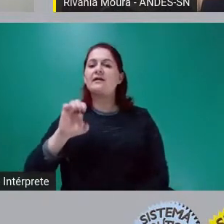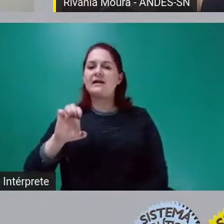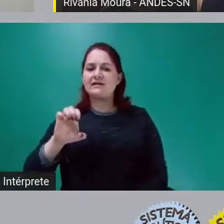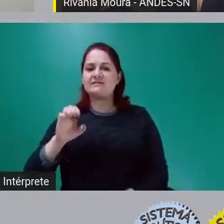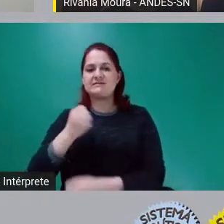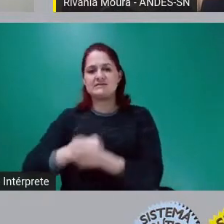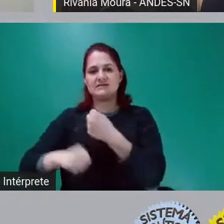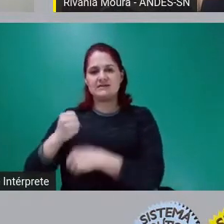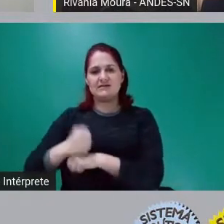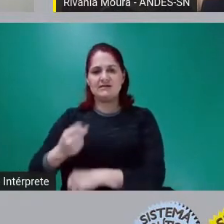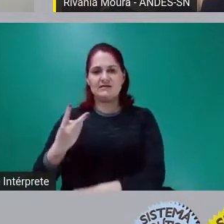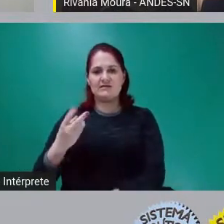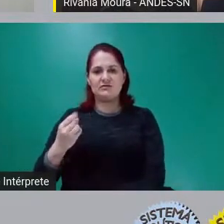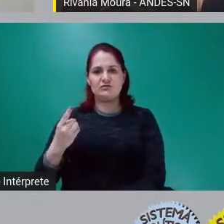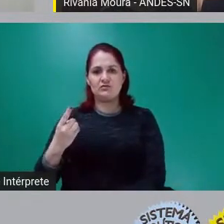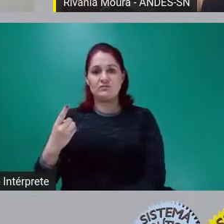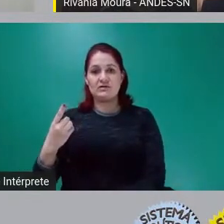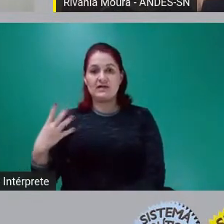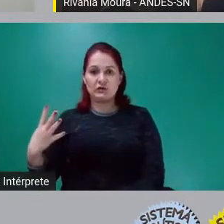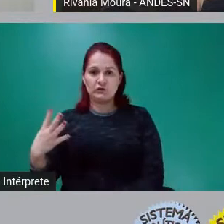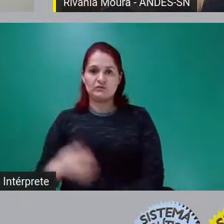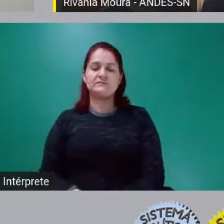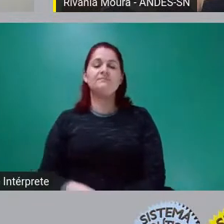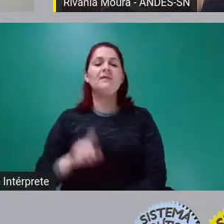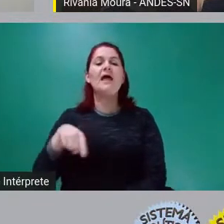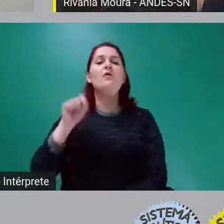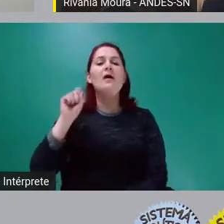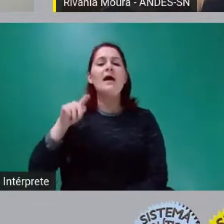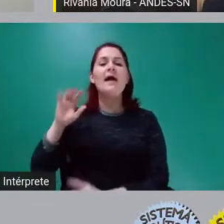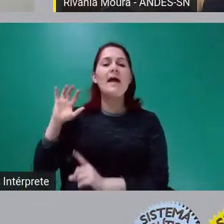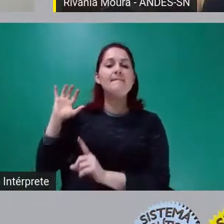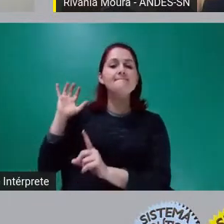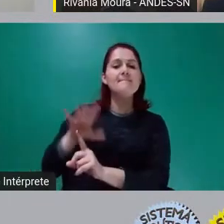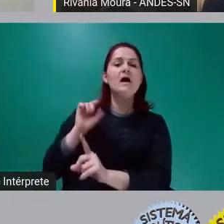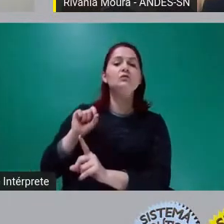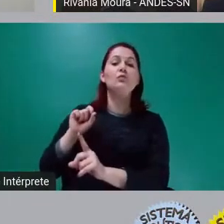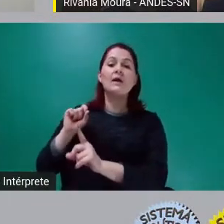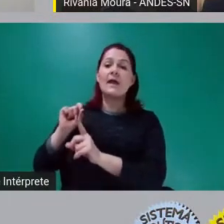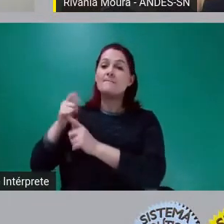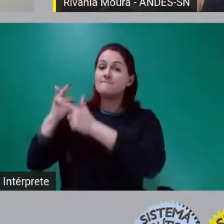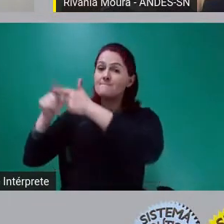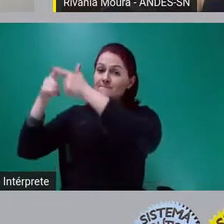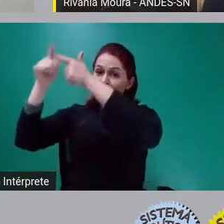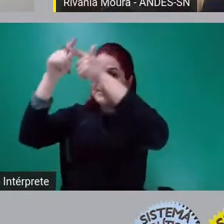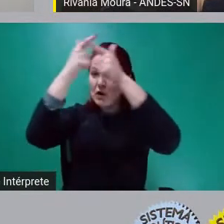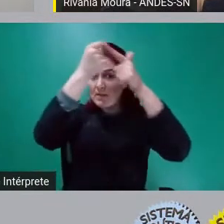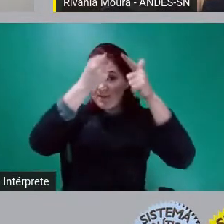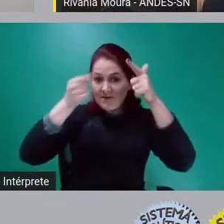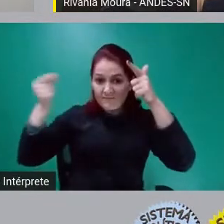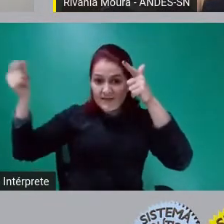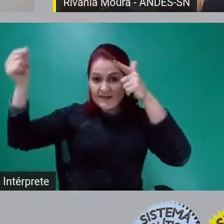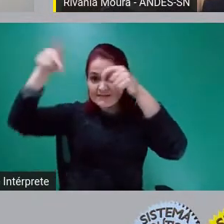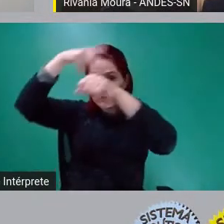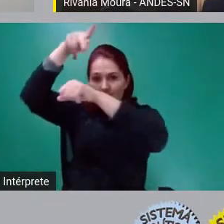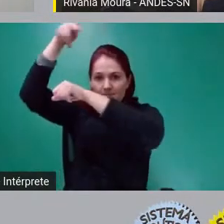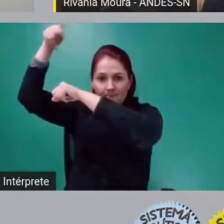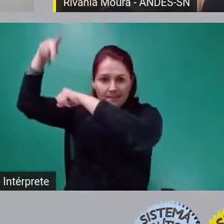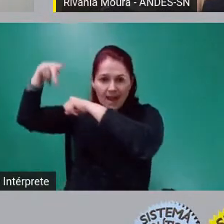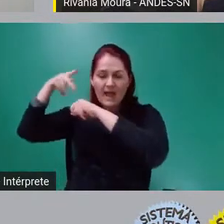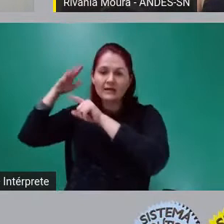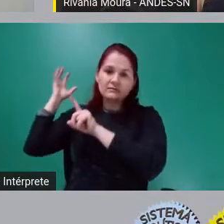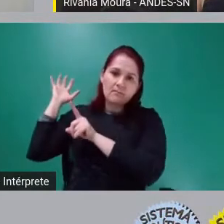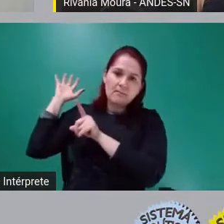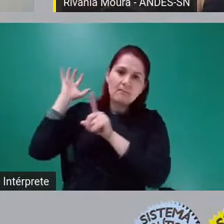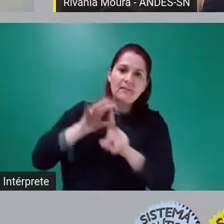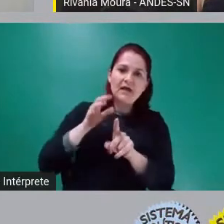É o impacto devastador da crise internacional sobre a economia brasileira. Todo mundo...